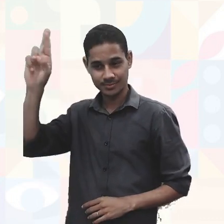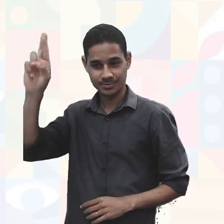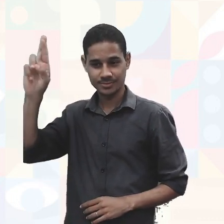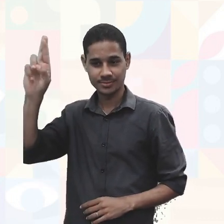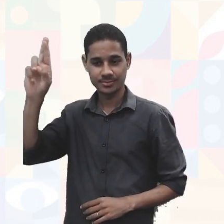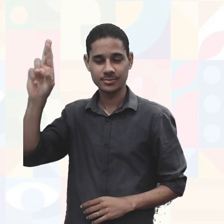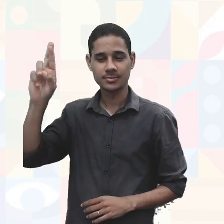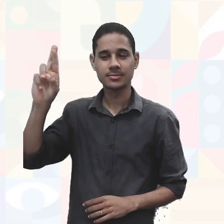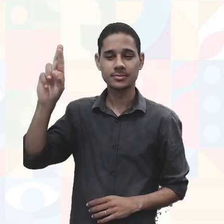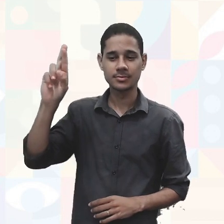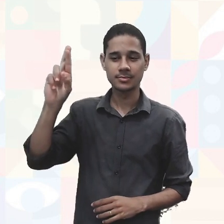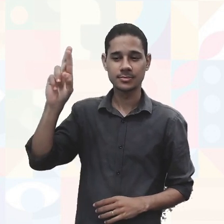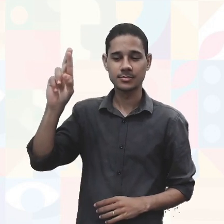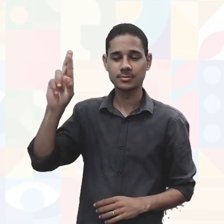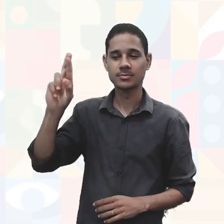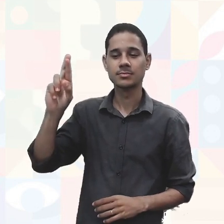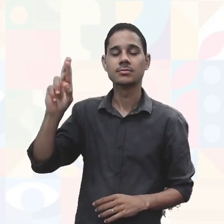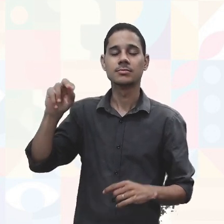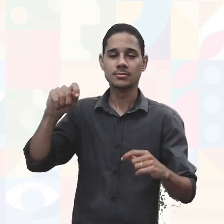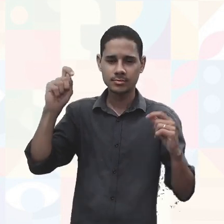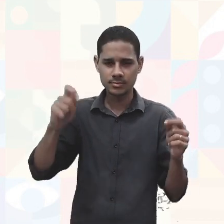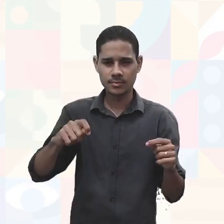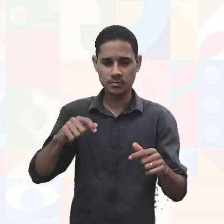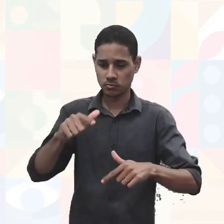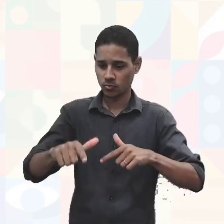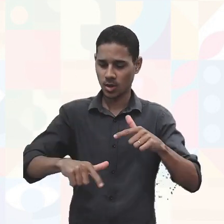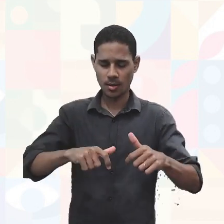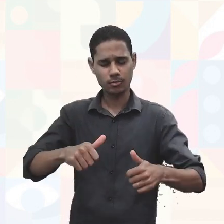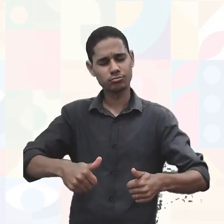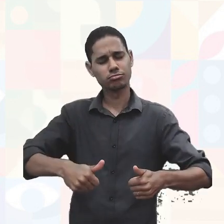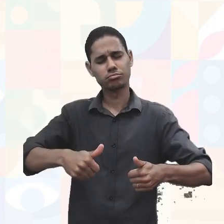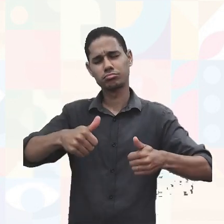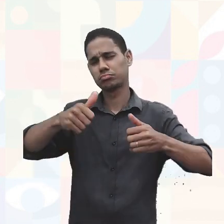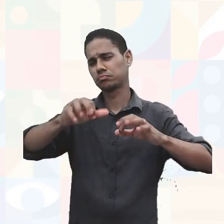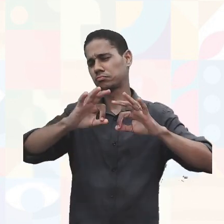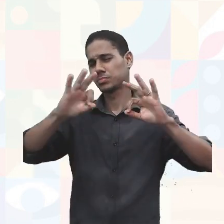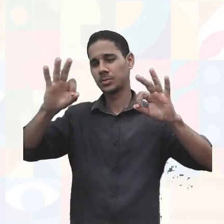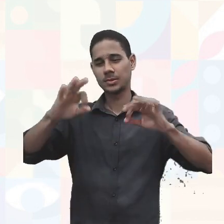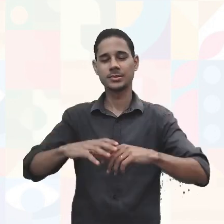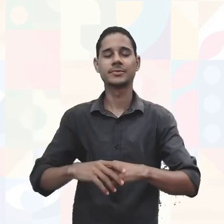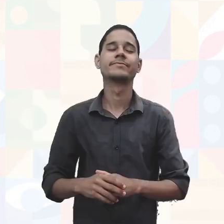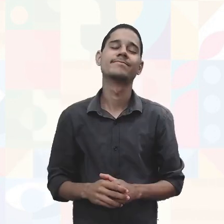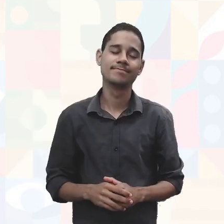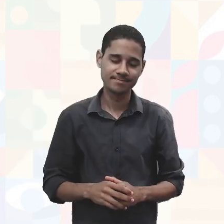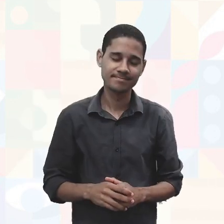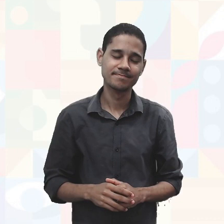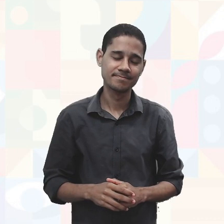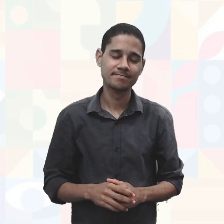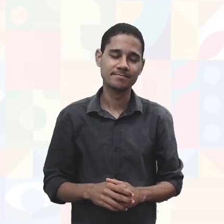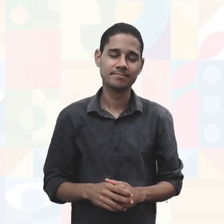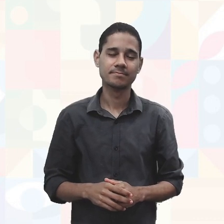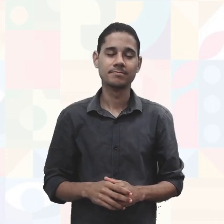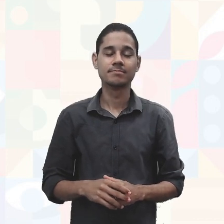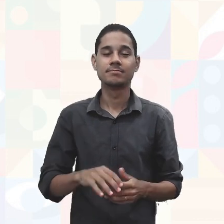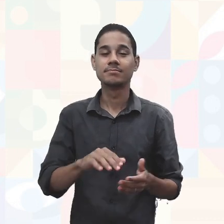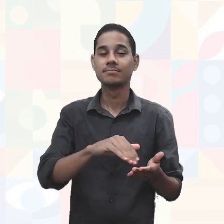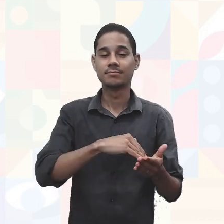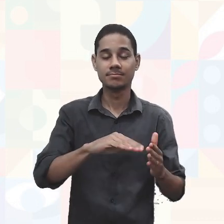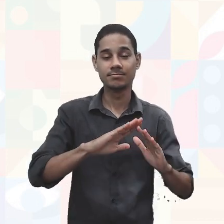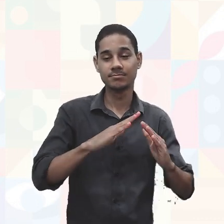ter como ter uma atuação de qualidade. O secretário escolar